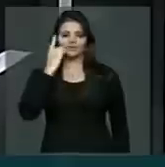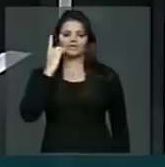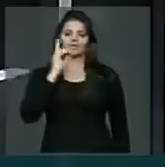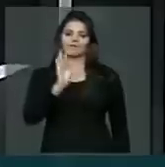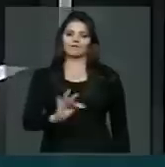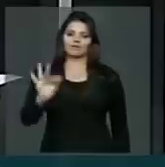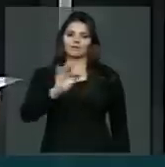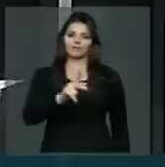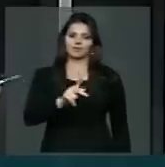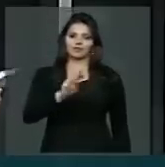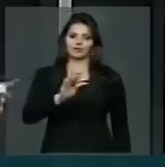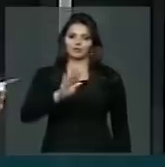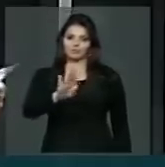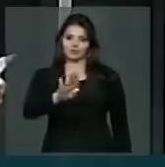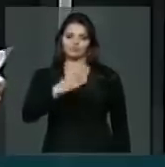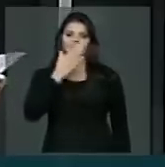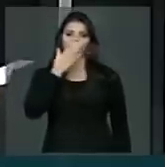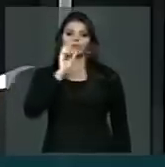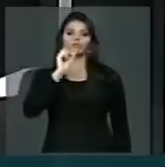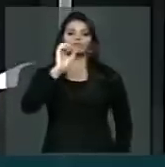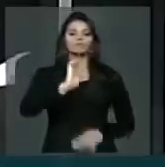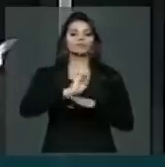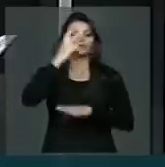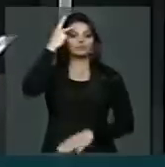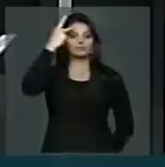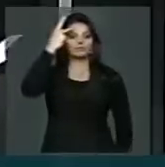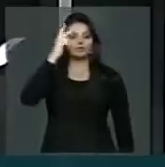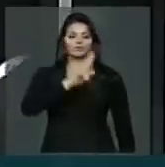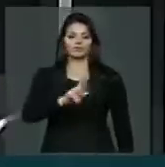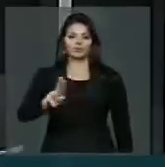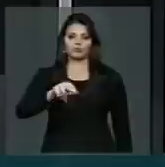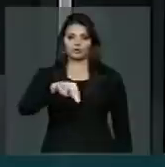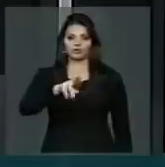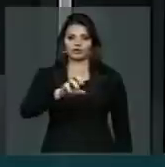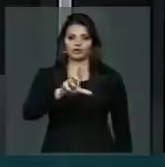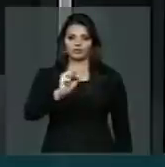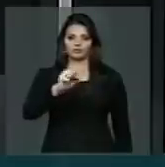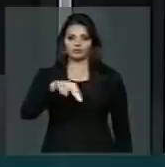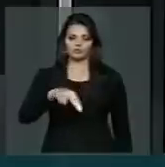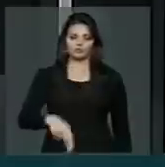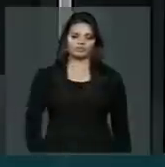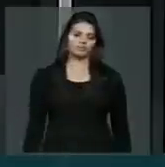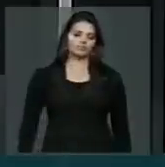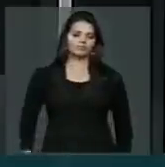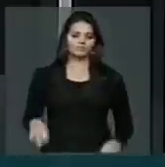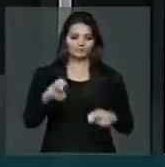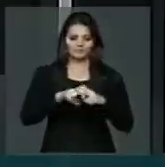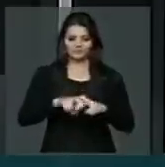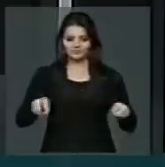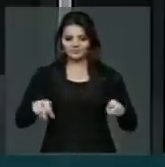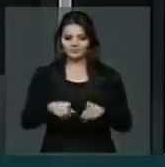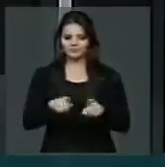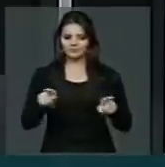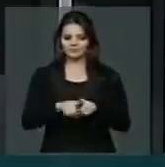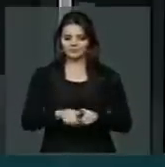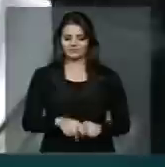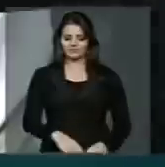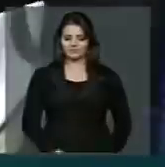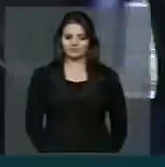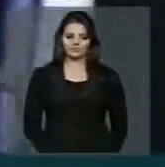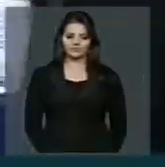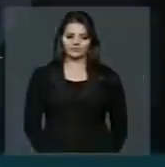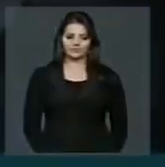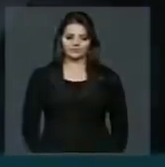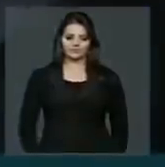federal do PTB do Estado de São Paulo, deputado Nelson Marquezelli, integrante da mesa diretora da